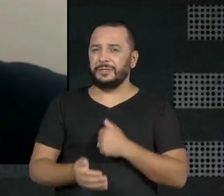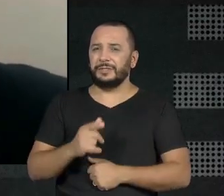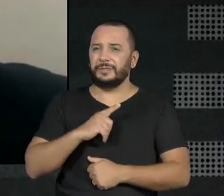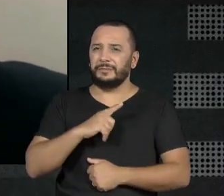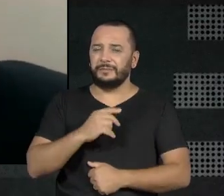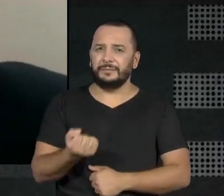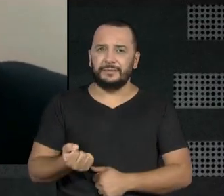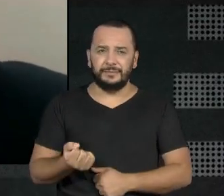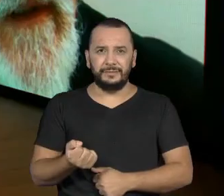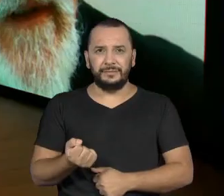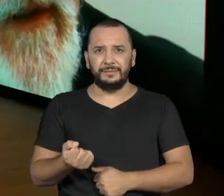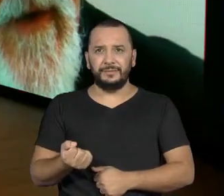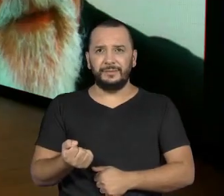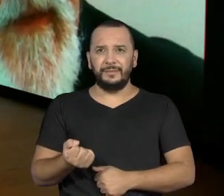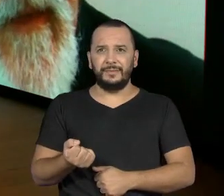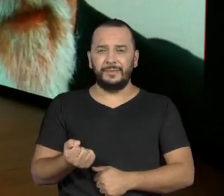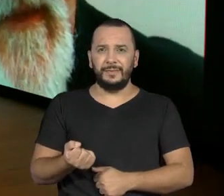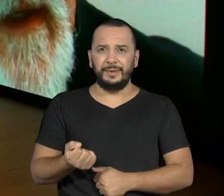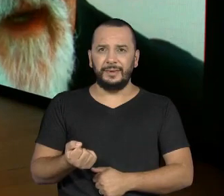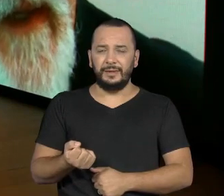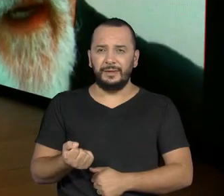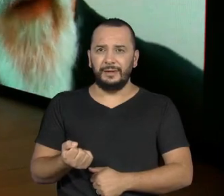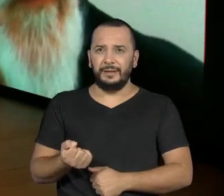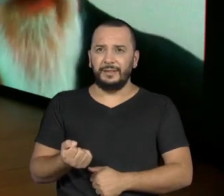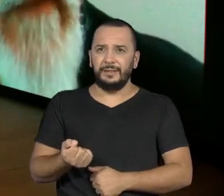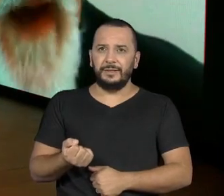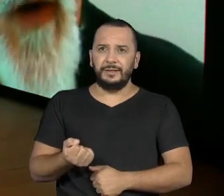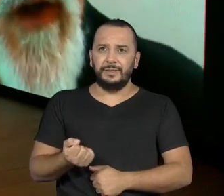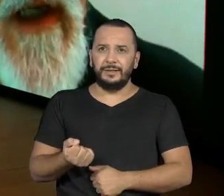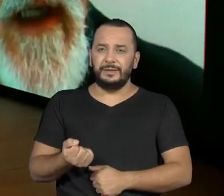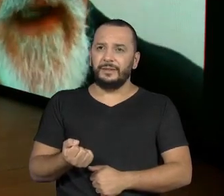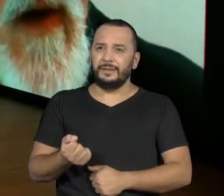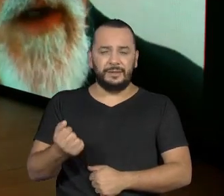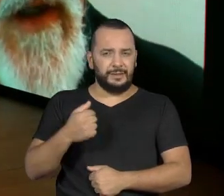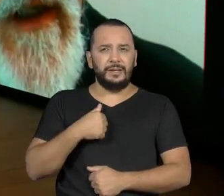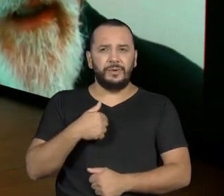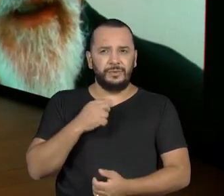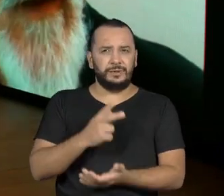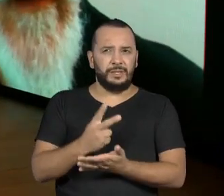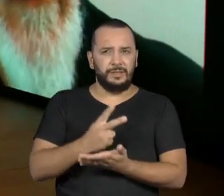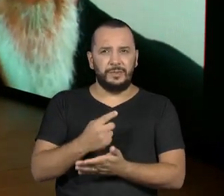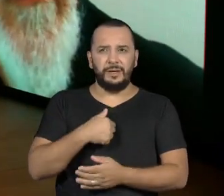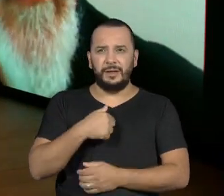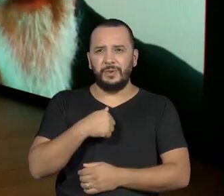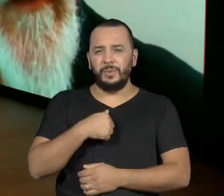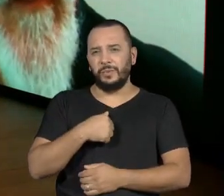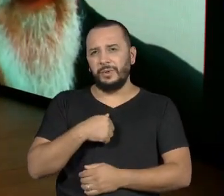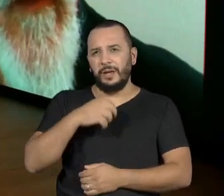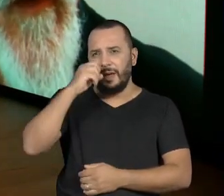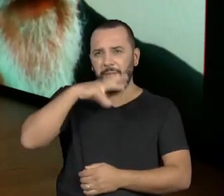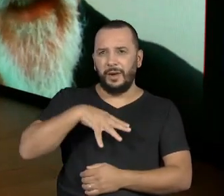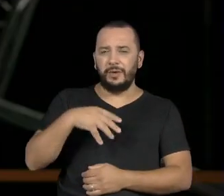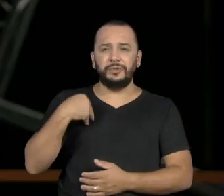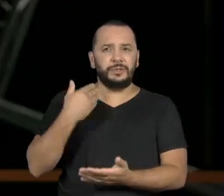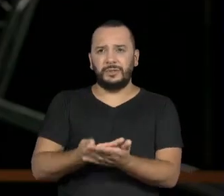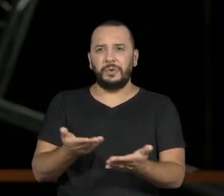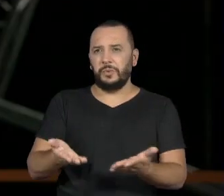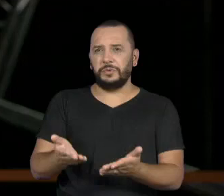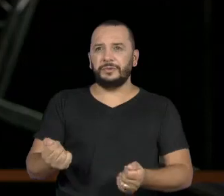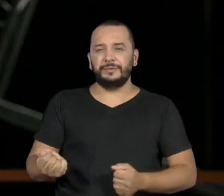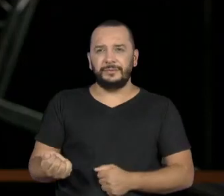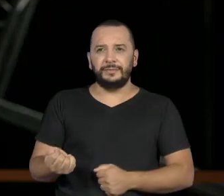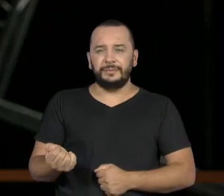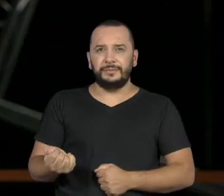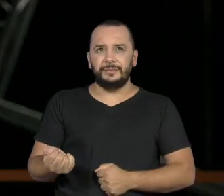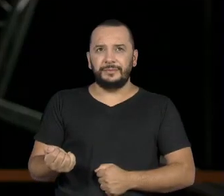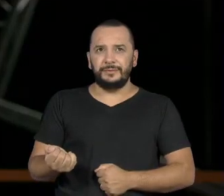não tava me aguentando, não, não. Eu sou muito rebelde, né? É ótimo. Não tem coisas que eu fui me dar aqui, eu fico excitado com aquilo,